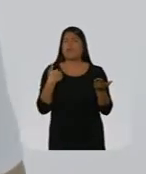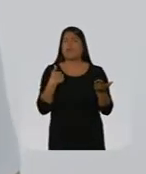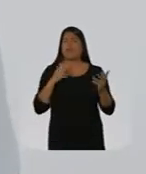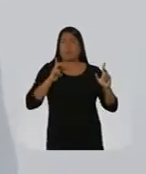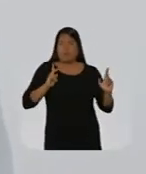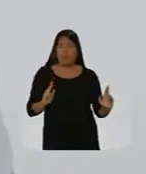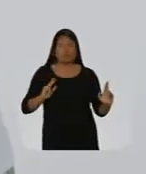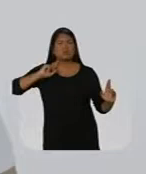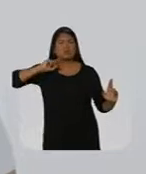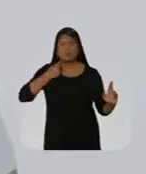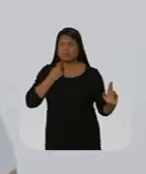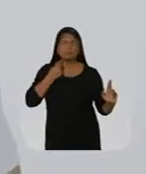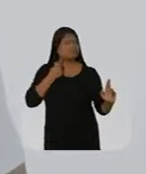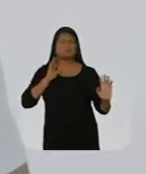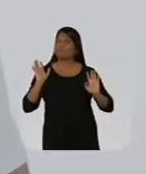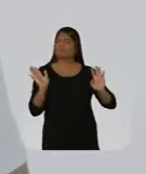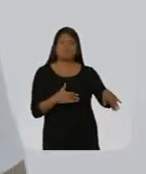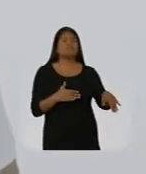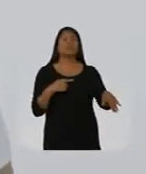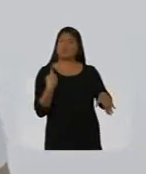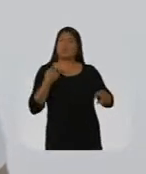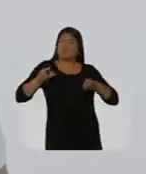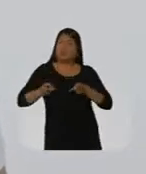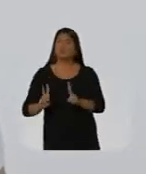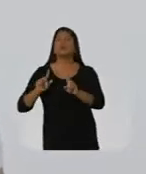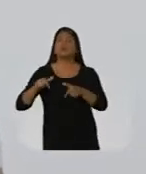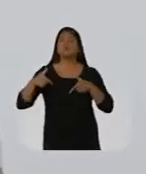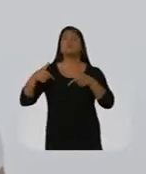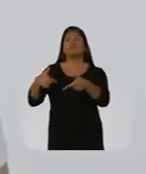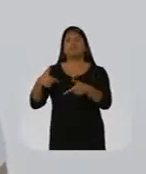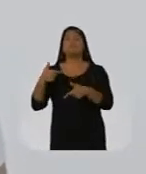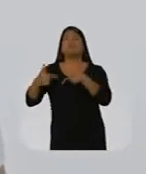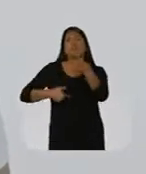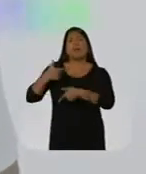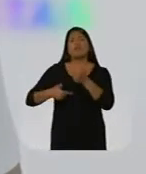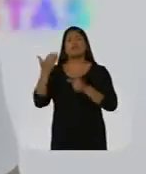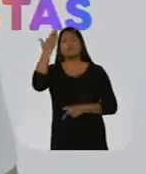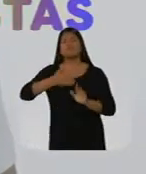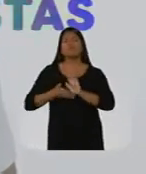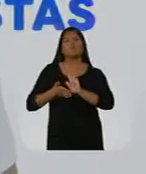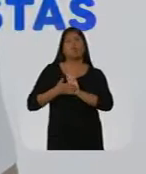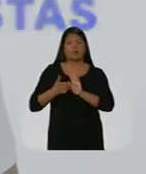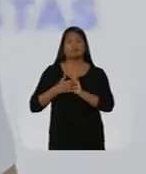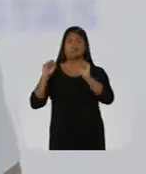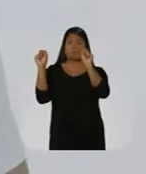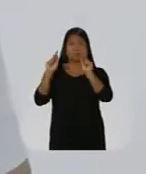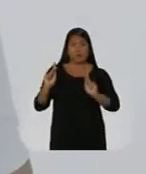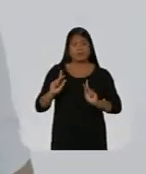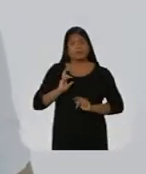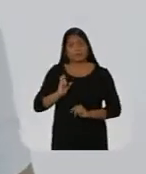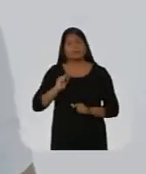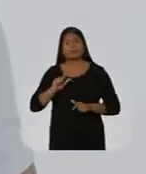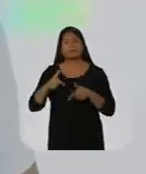eu não vou entrar nesse jogo sujo deles. Vamos seguir com a nossa campanha feita de realizações e propostas, de